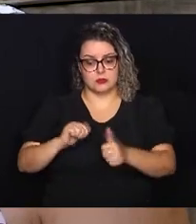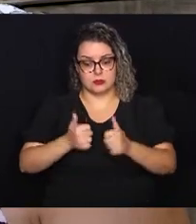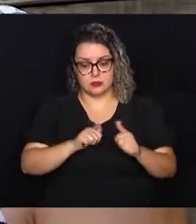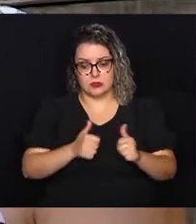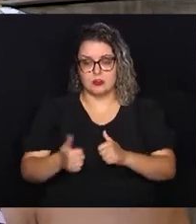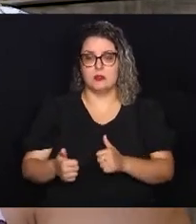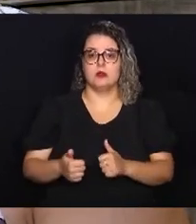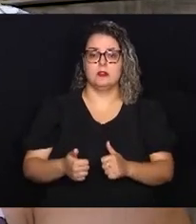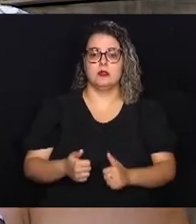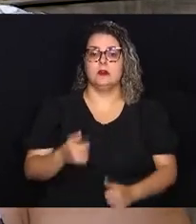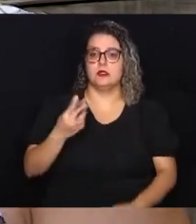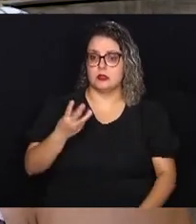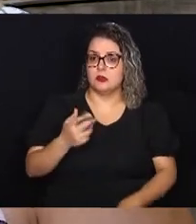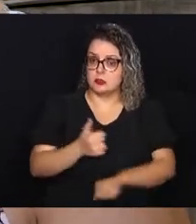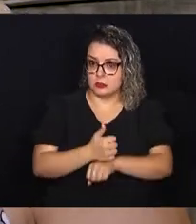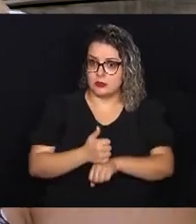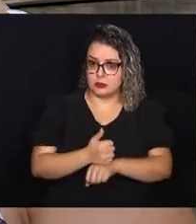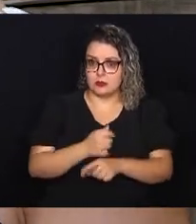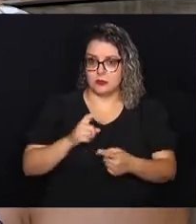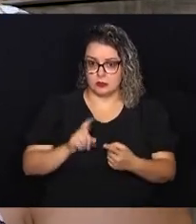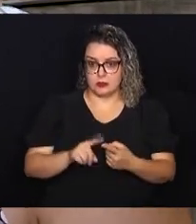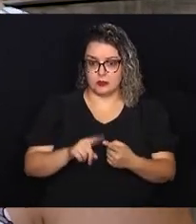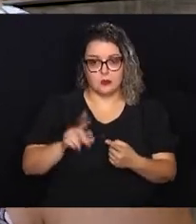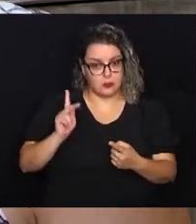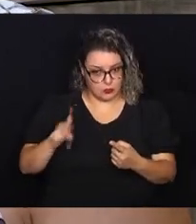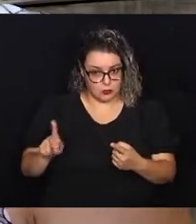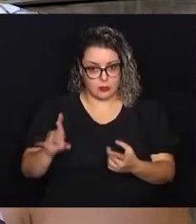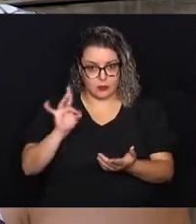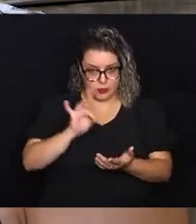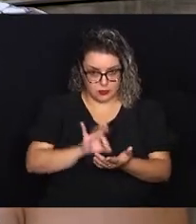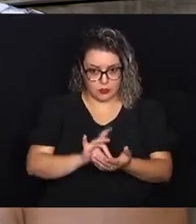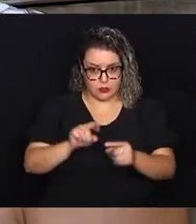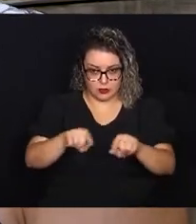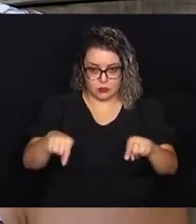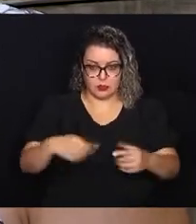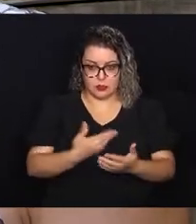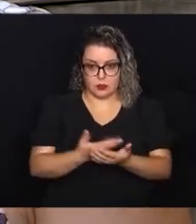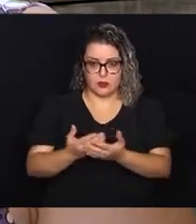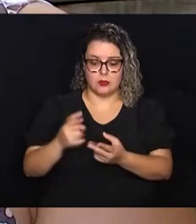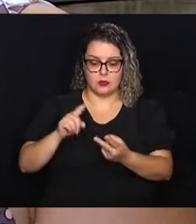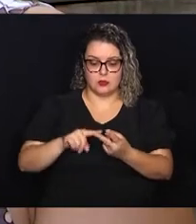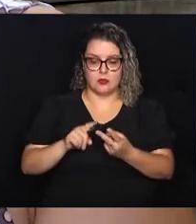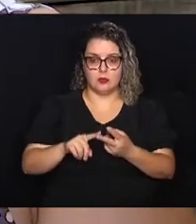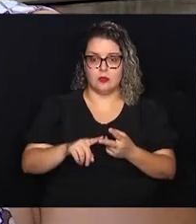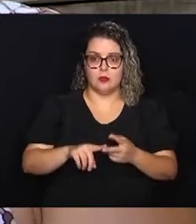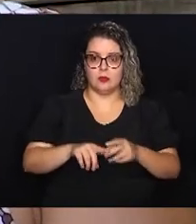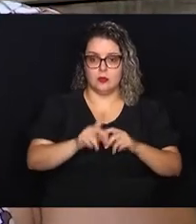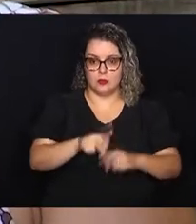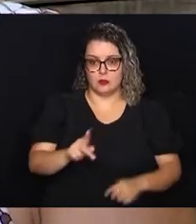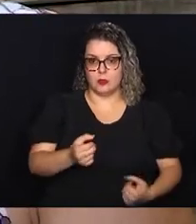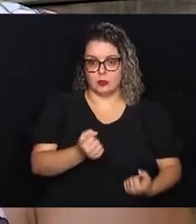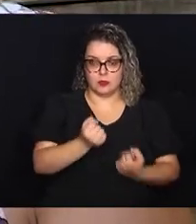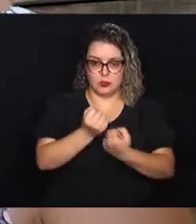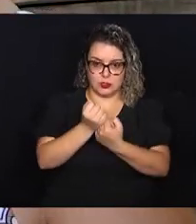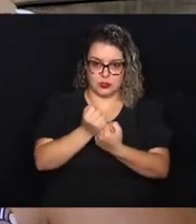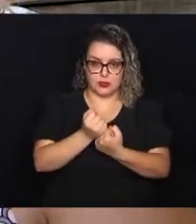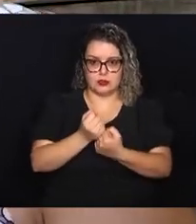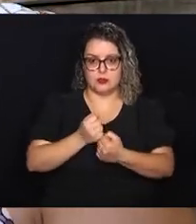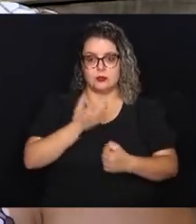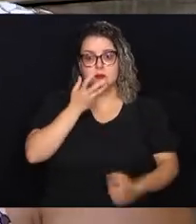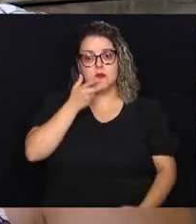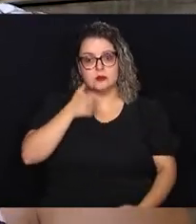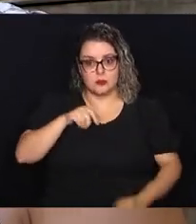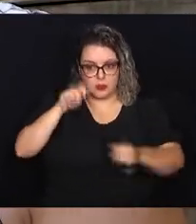avaliar, são pelo menos três profissionais. O professor de sala, o educador de apoio para as